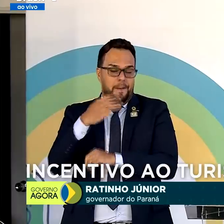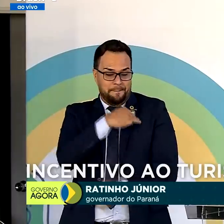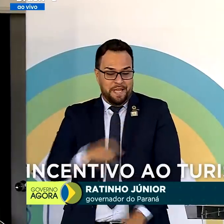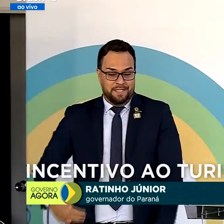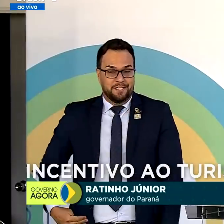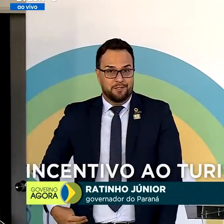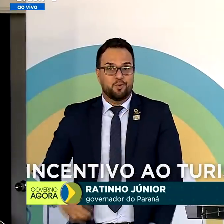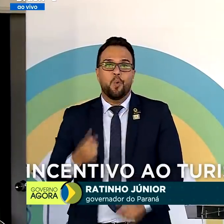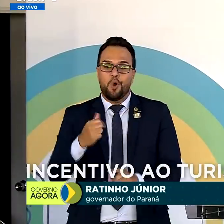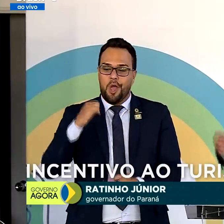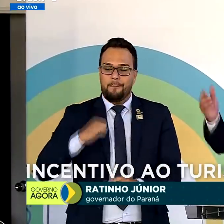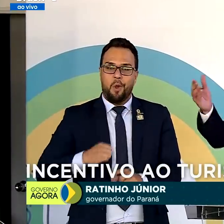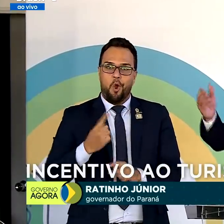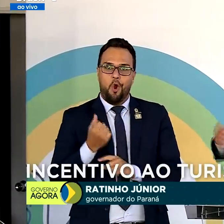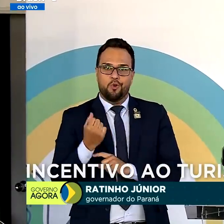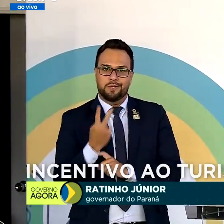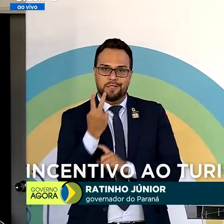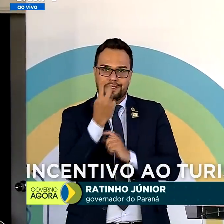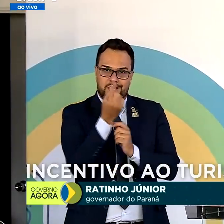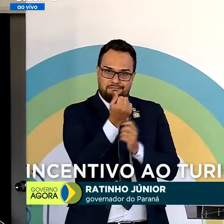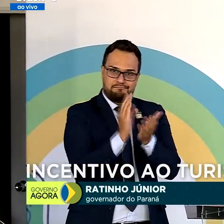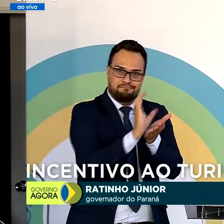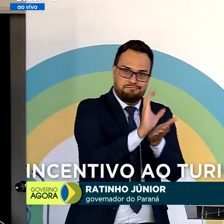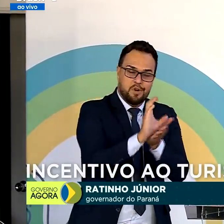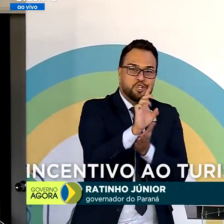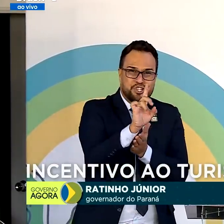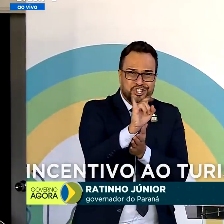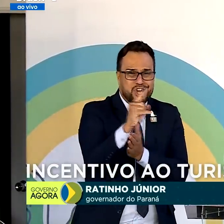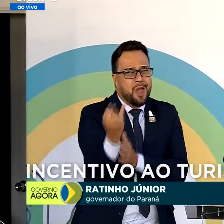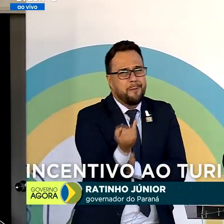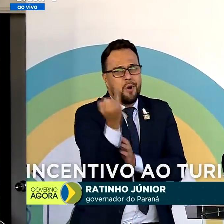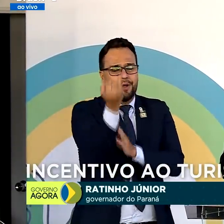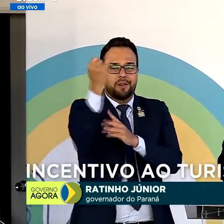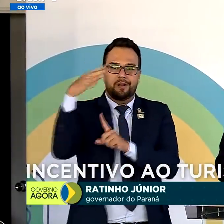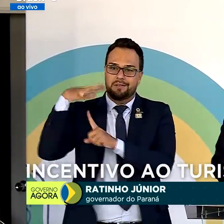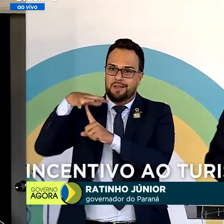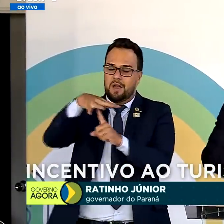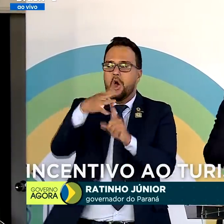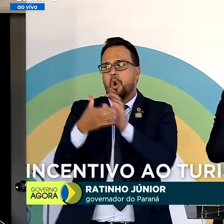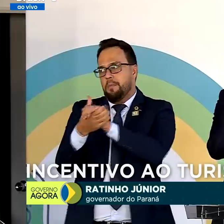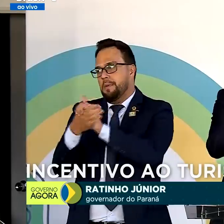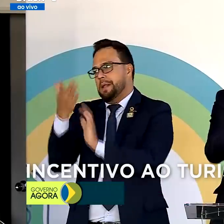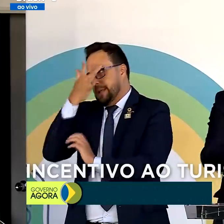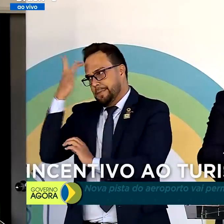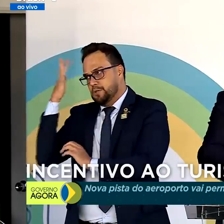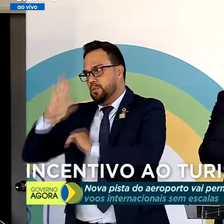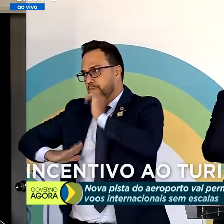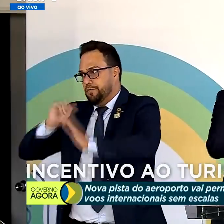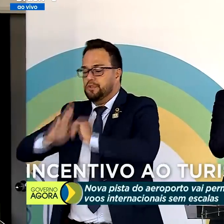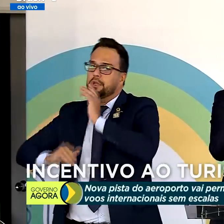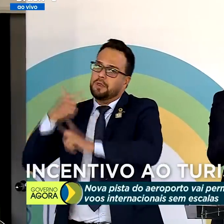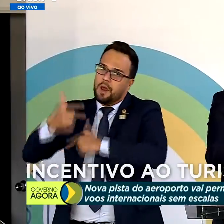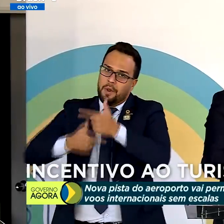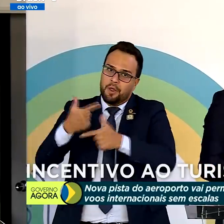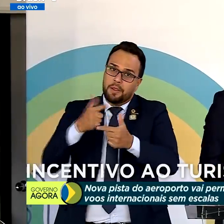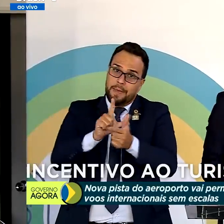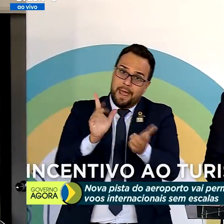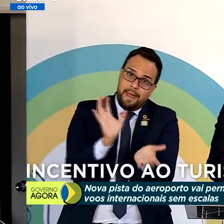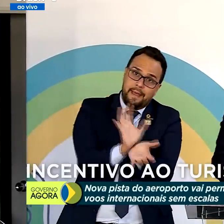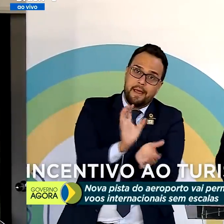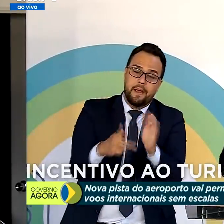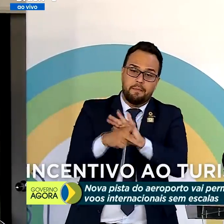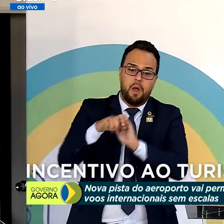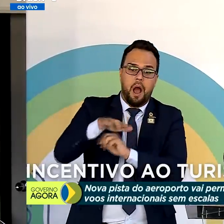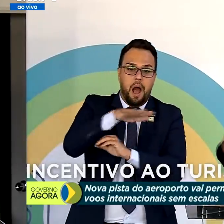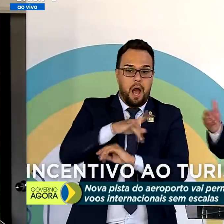importante para o Paraná. E quero aqui cumprimentar a todos os trabalhadores, a toda a equipe de Foz do Iguaçu, o setor do turismo.